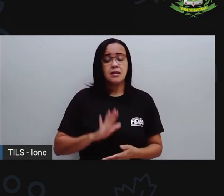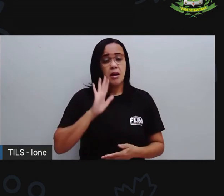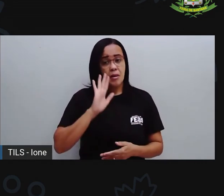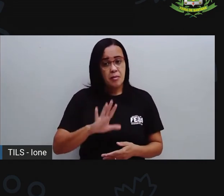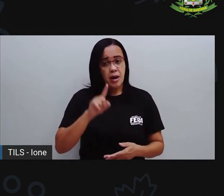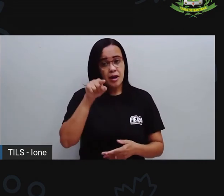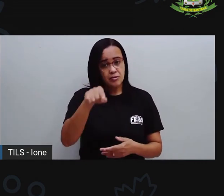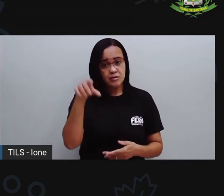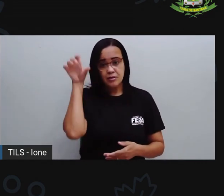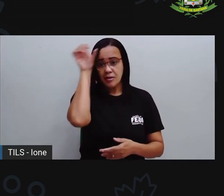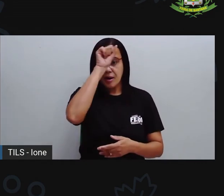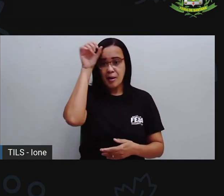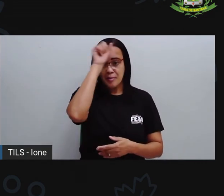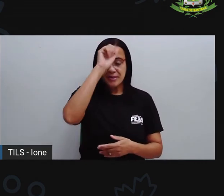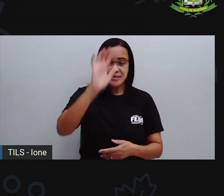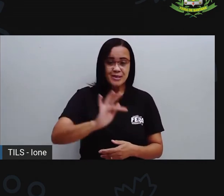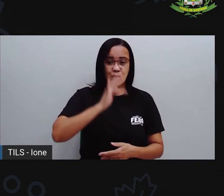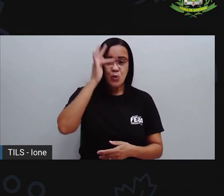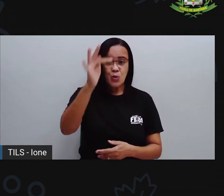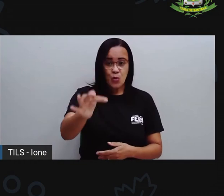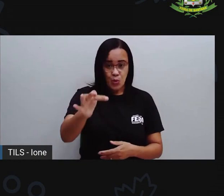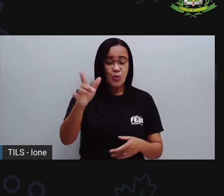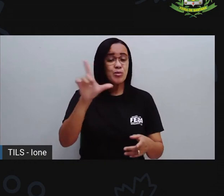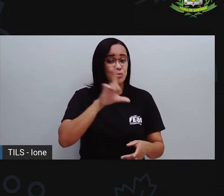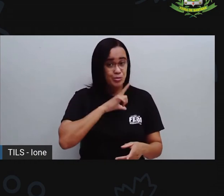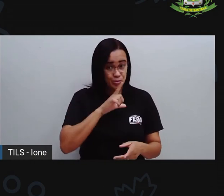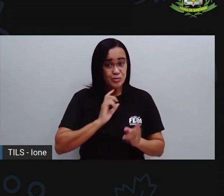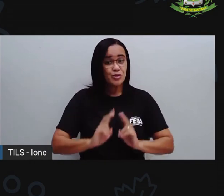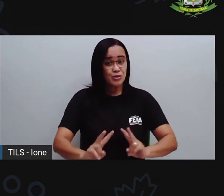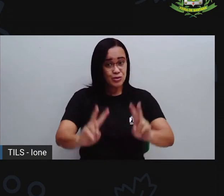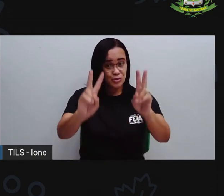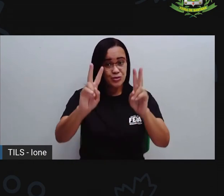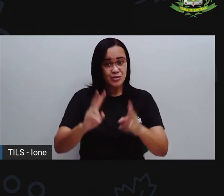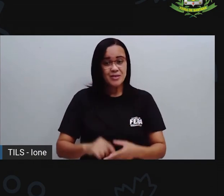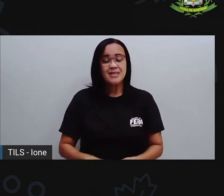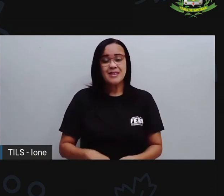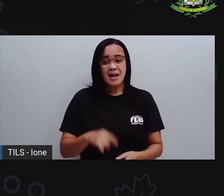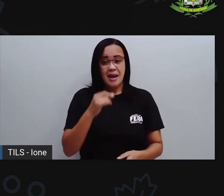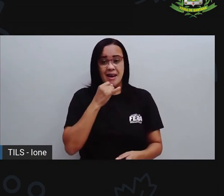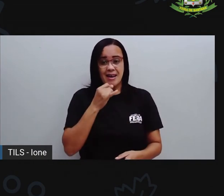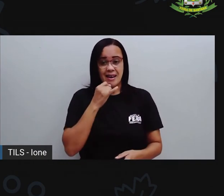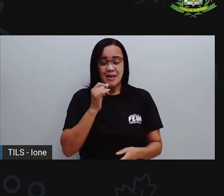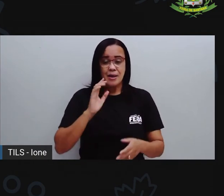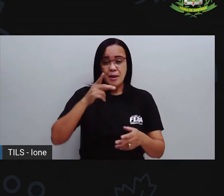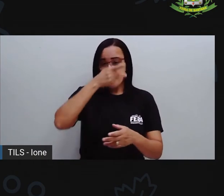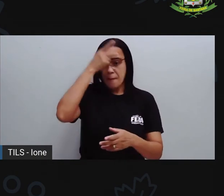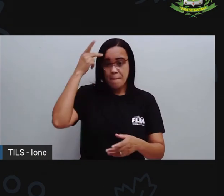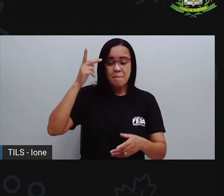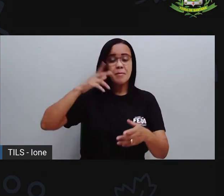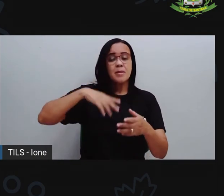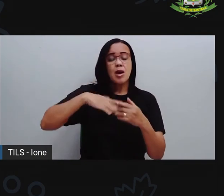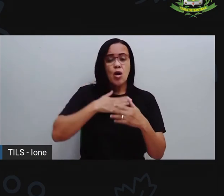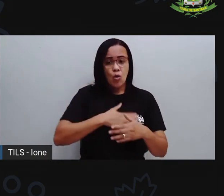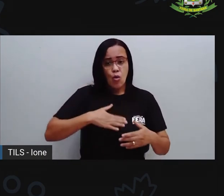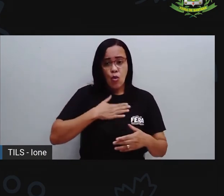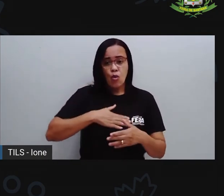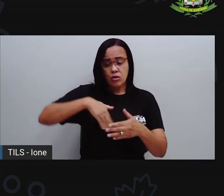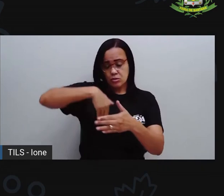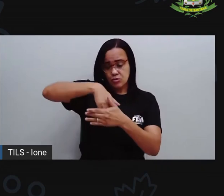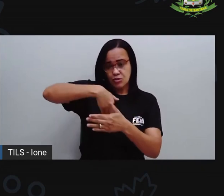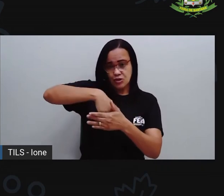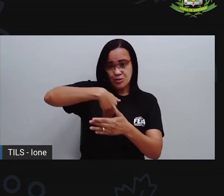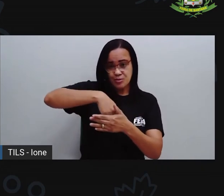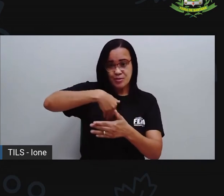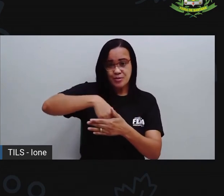continuar usando aí pra tudo, né? Então quem assiste futebol já sabe a posição, O lado direito, o lado esquerdo do campo, né?